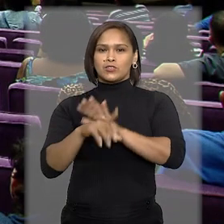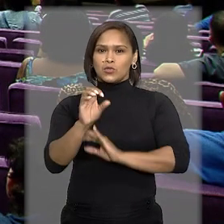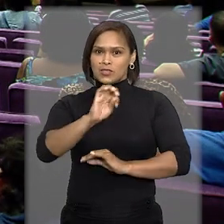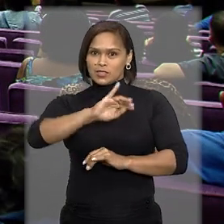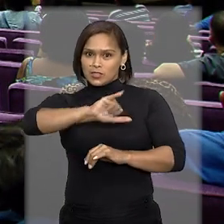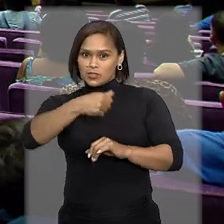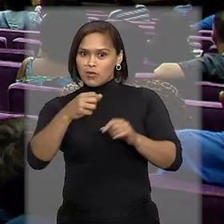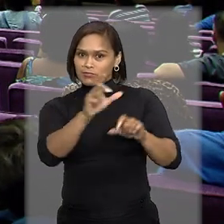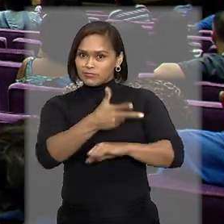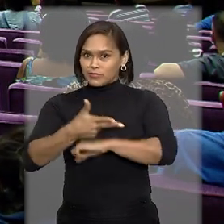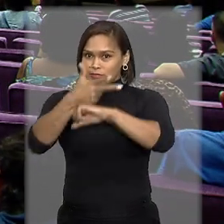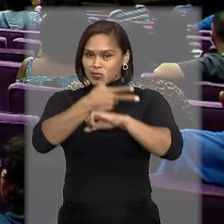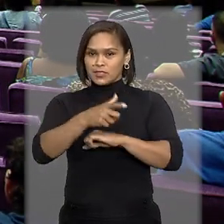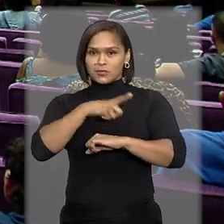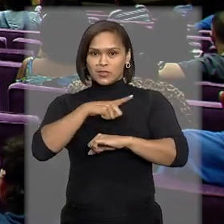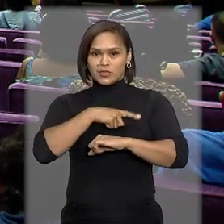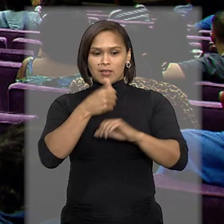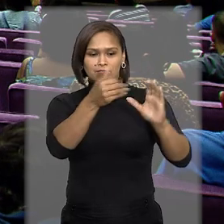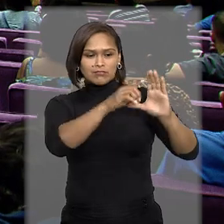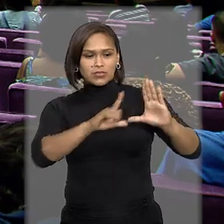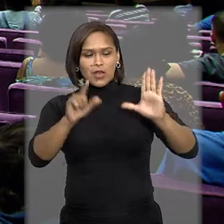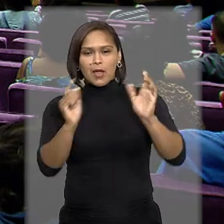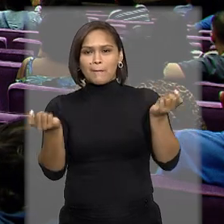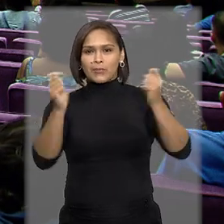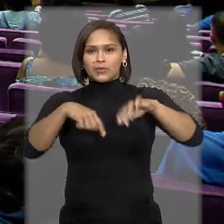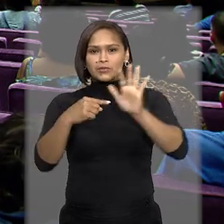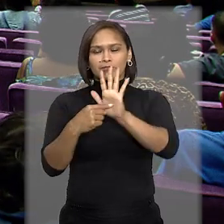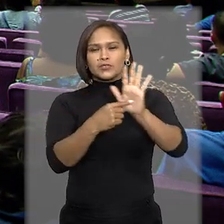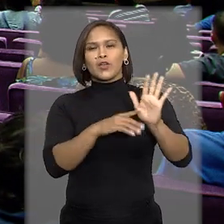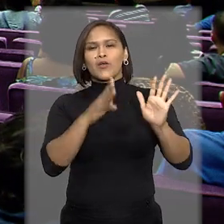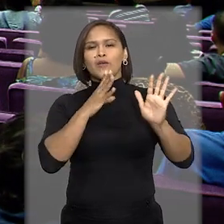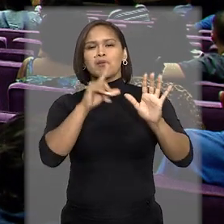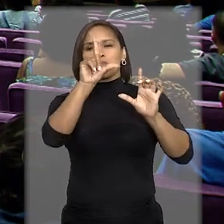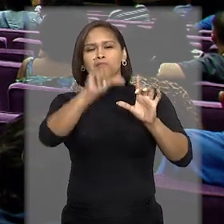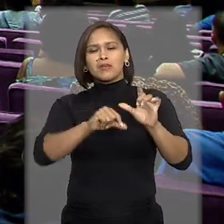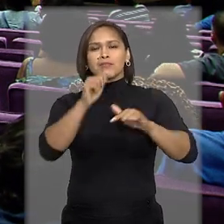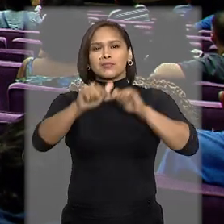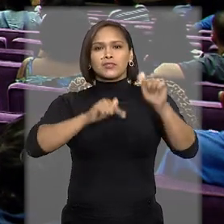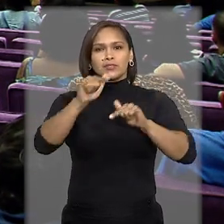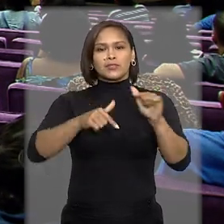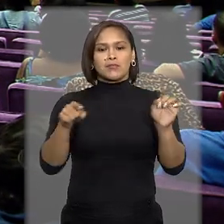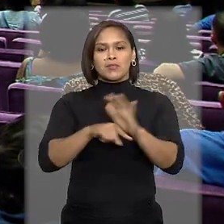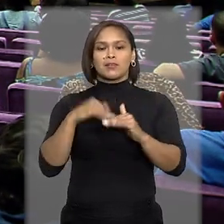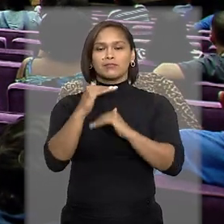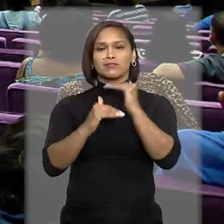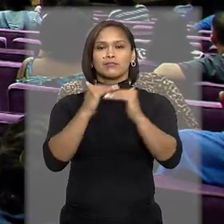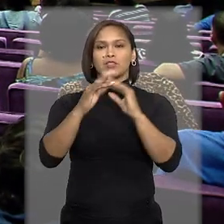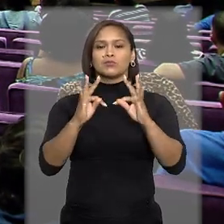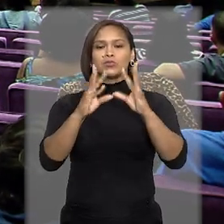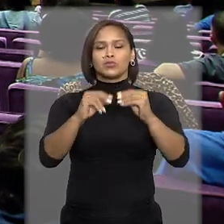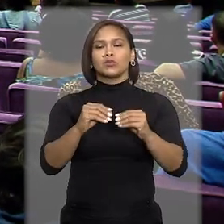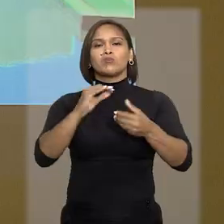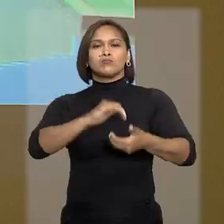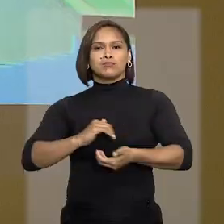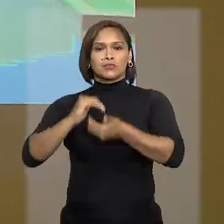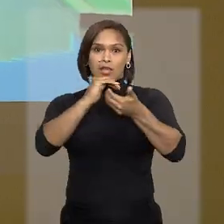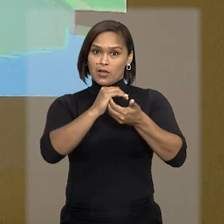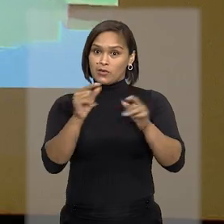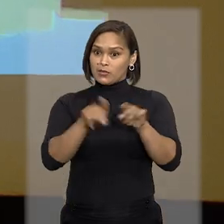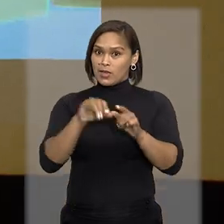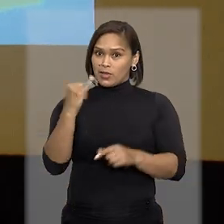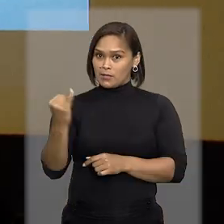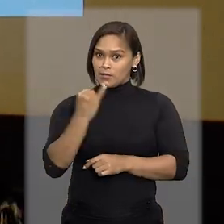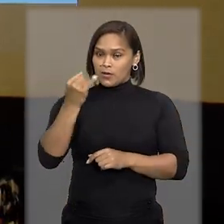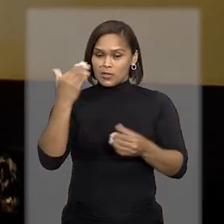foi exibido no evento. Nele foi possível conhecer um pouco mais sobre as atividades desempenhadas por eles na Corte, a